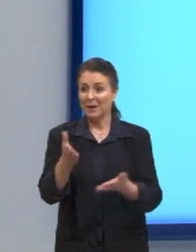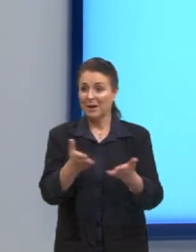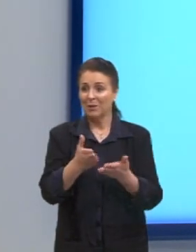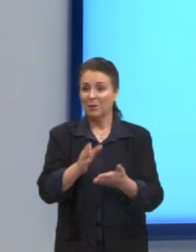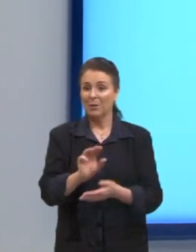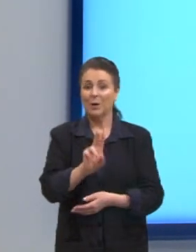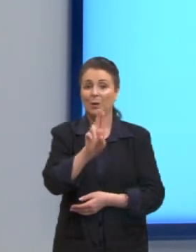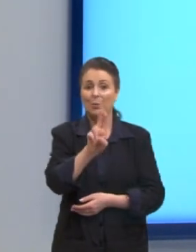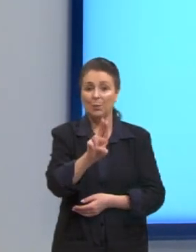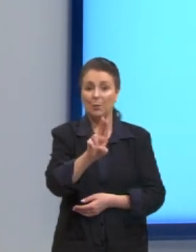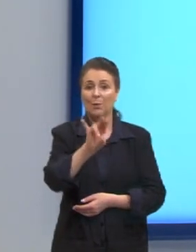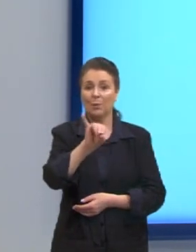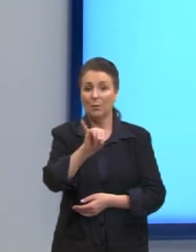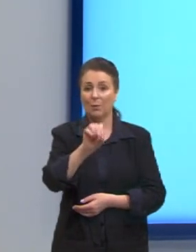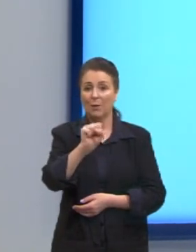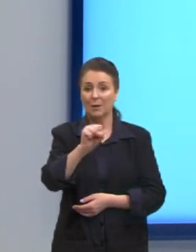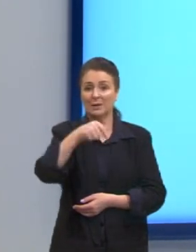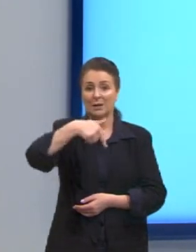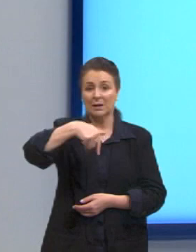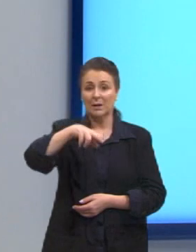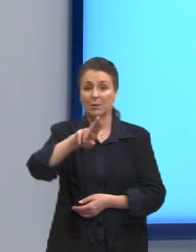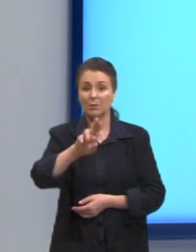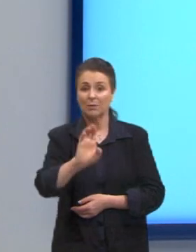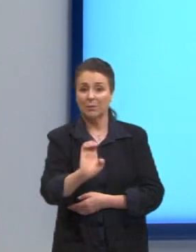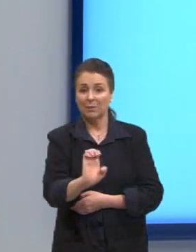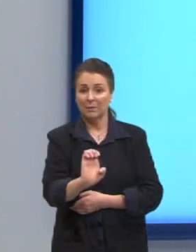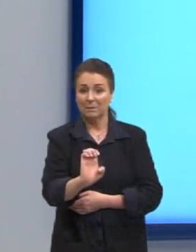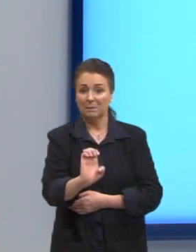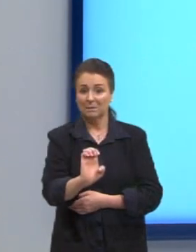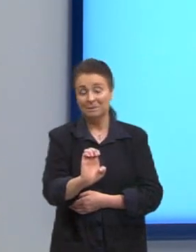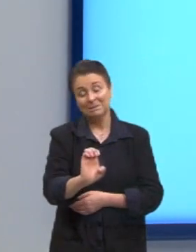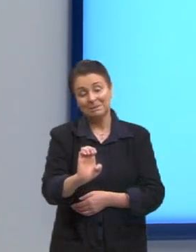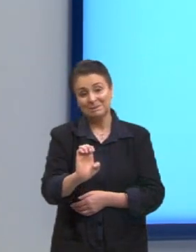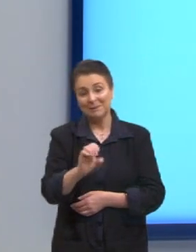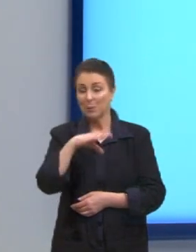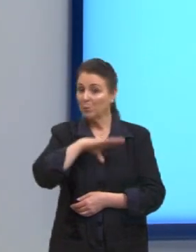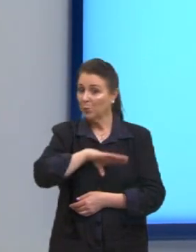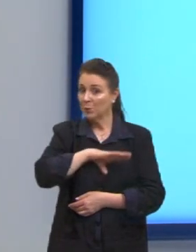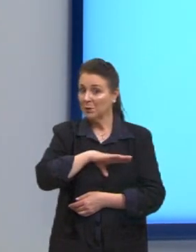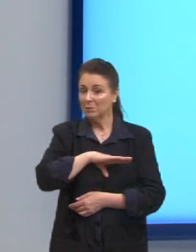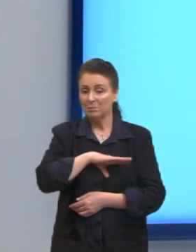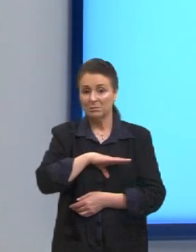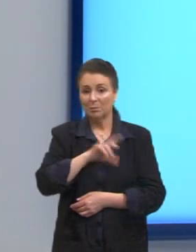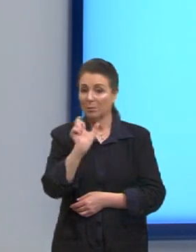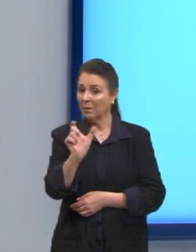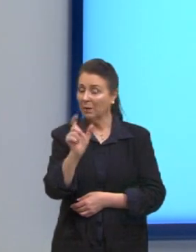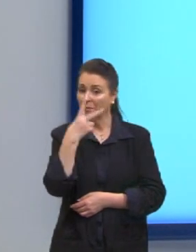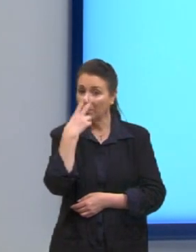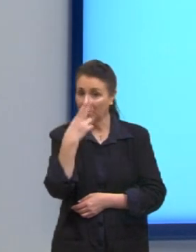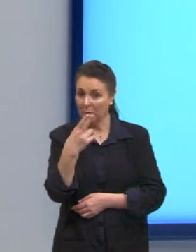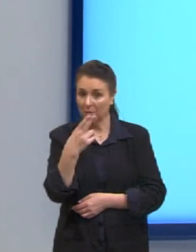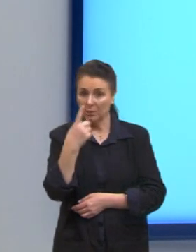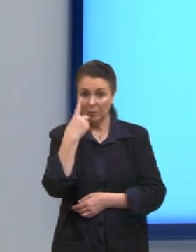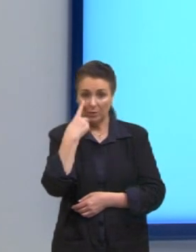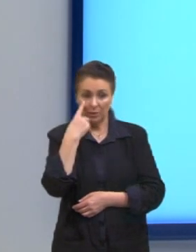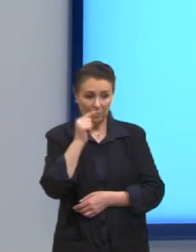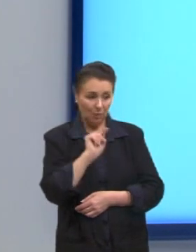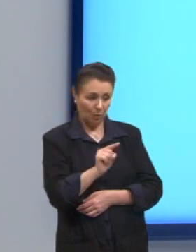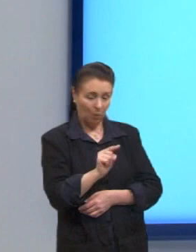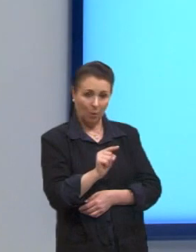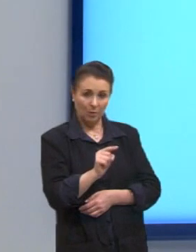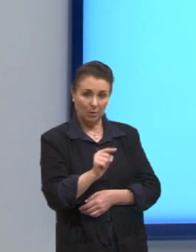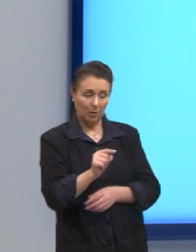é U-I-S-Q-U-E. Só que quando eu olho na garrafa do whisky, lá na